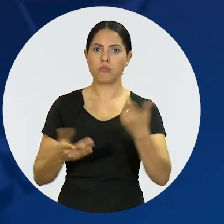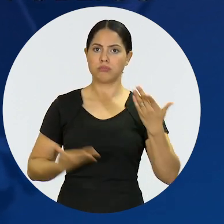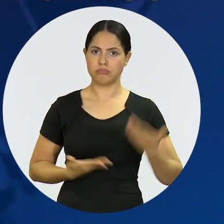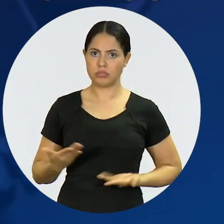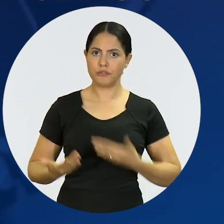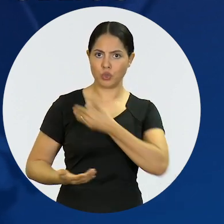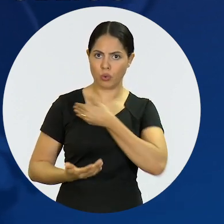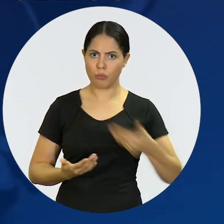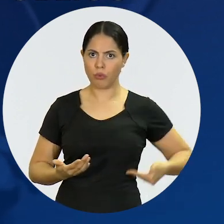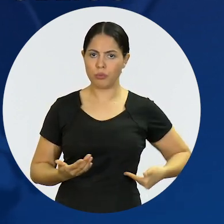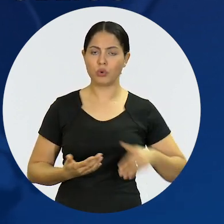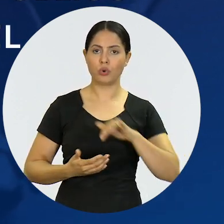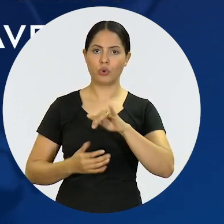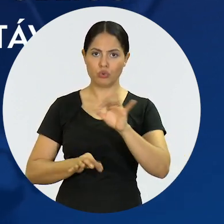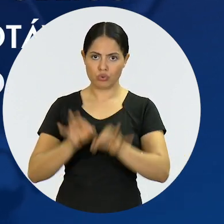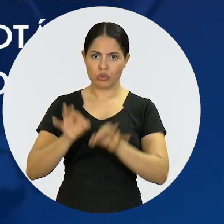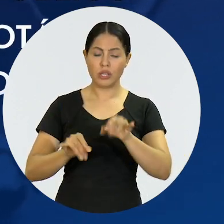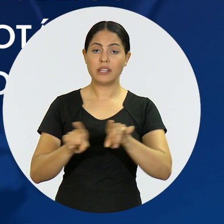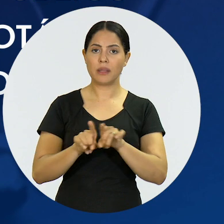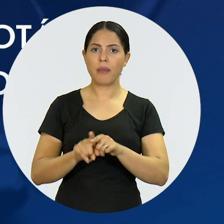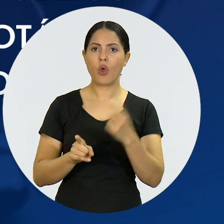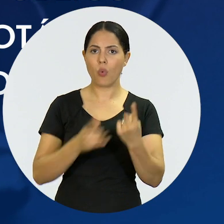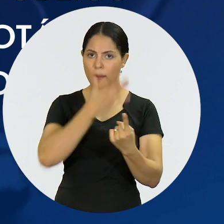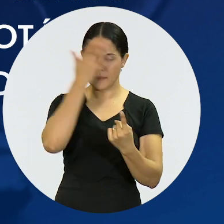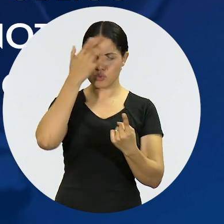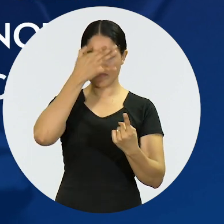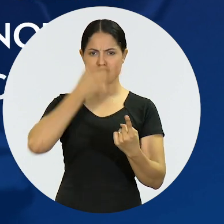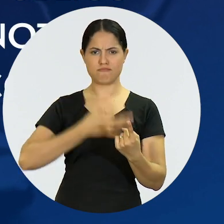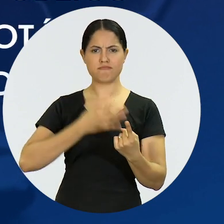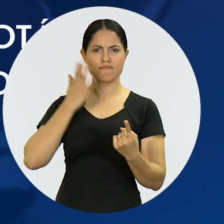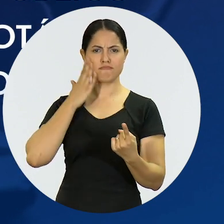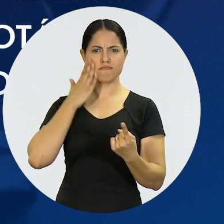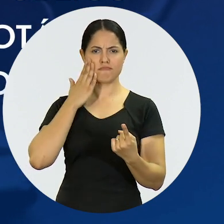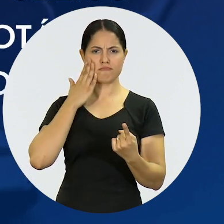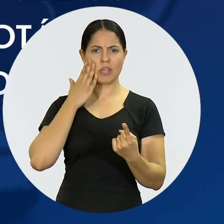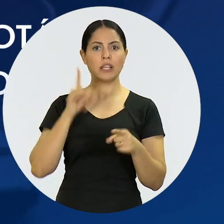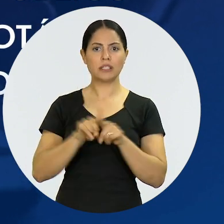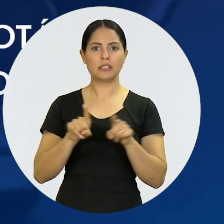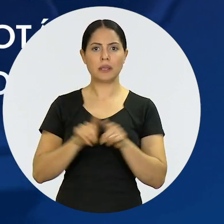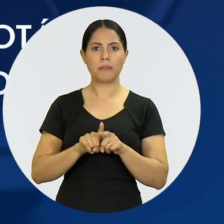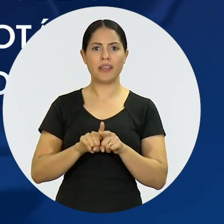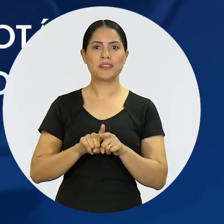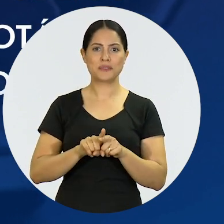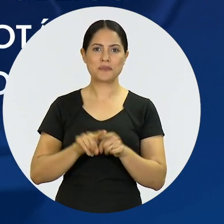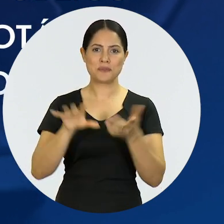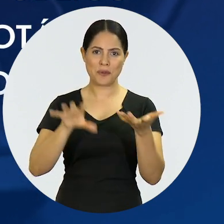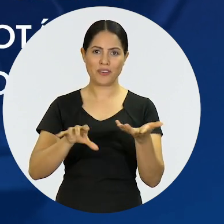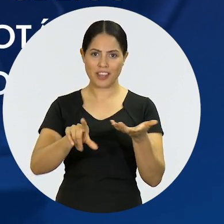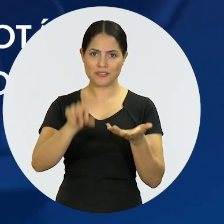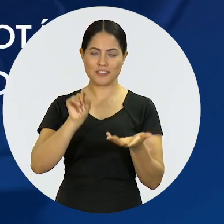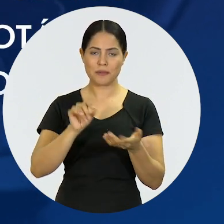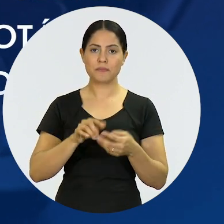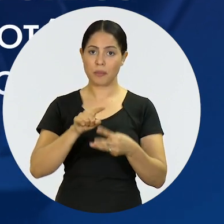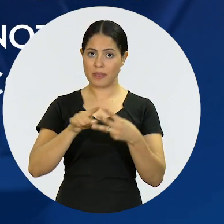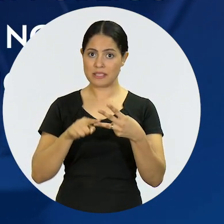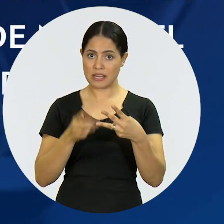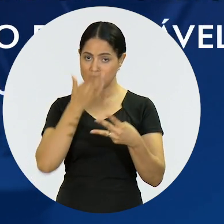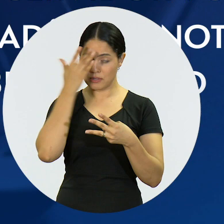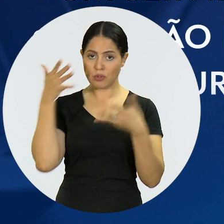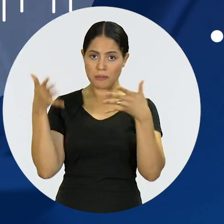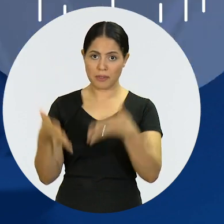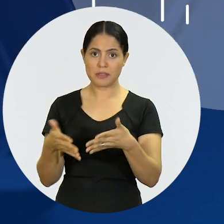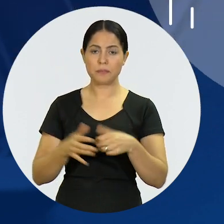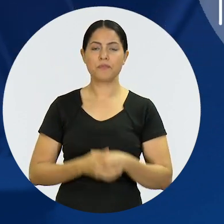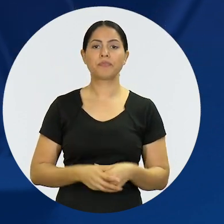público do Poder Judiciário e mais um cidadão de notável saber jurídico e de reputação ilibada indicado pelo Congresso Nacional. A